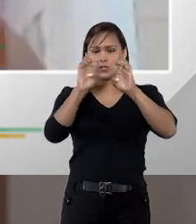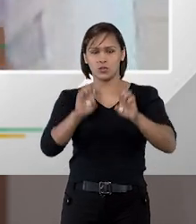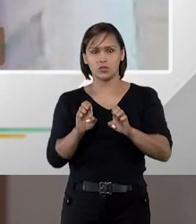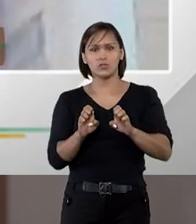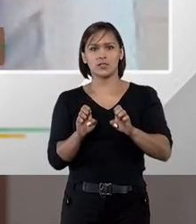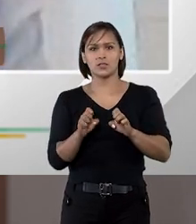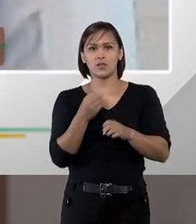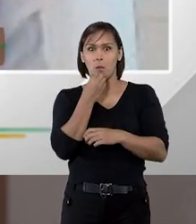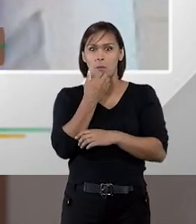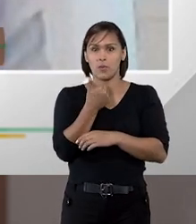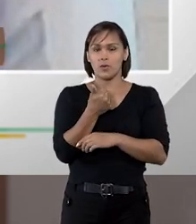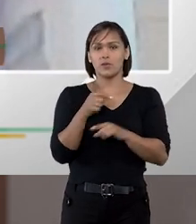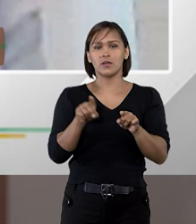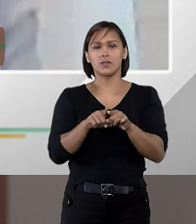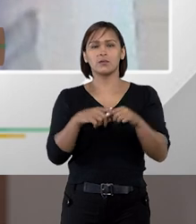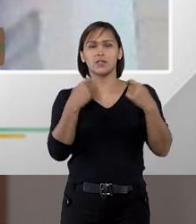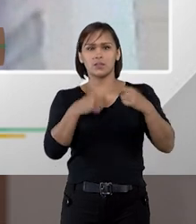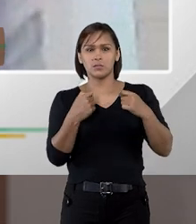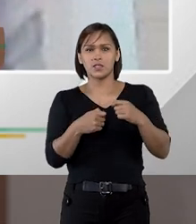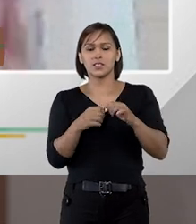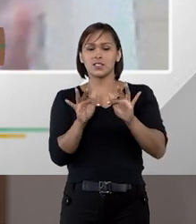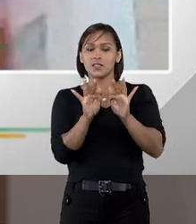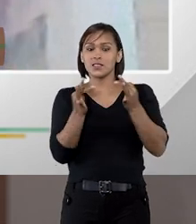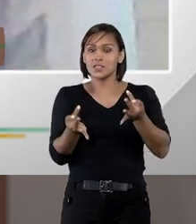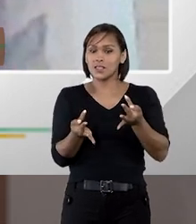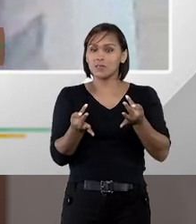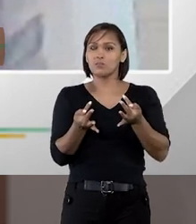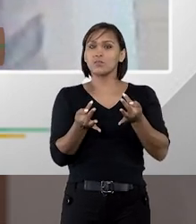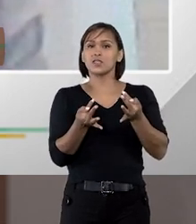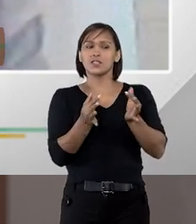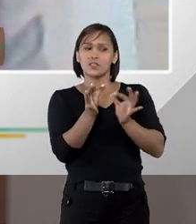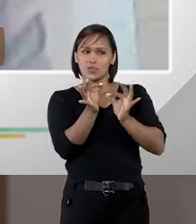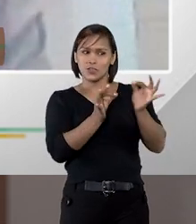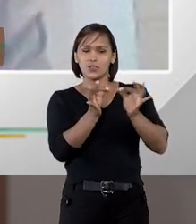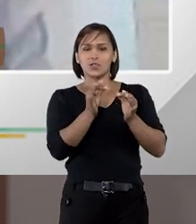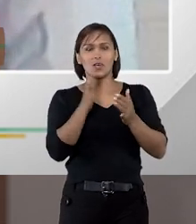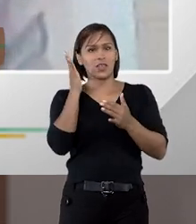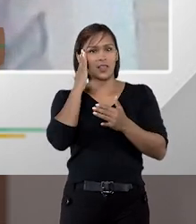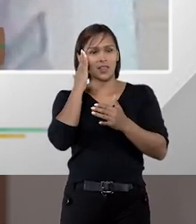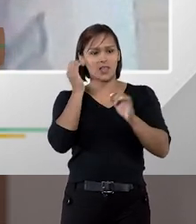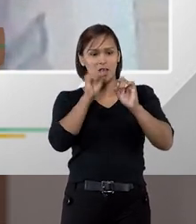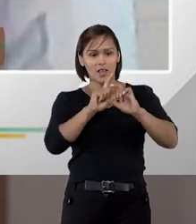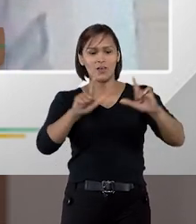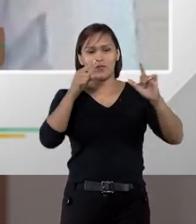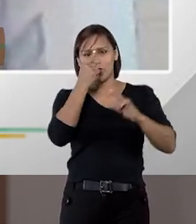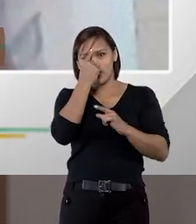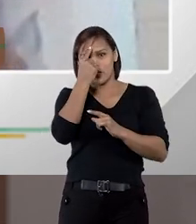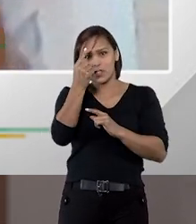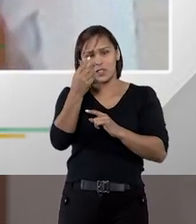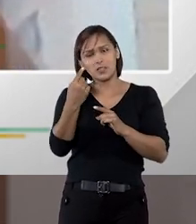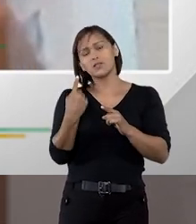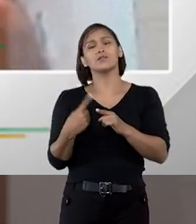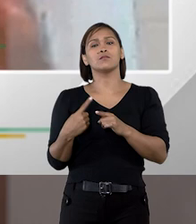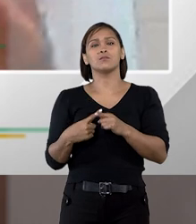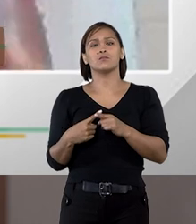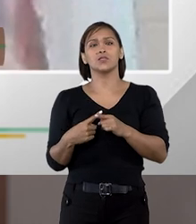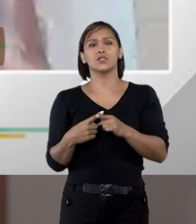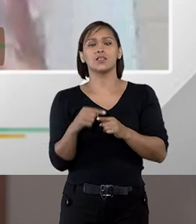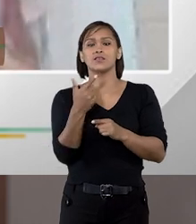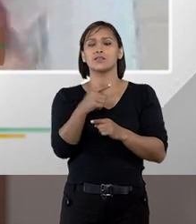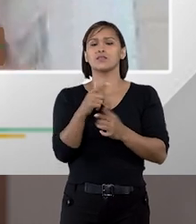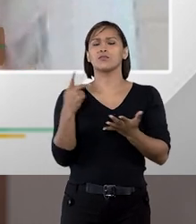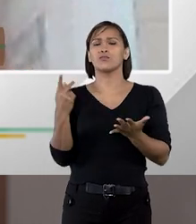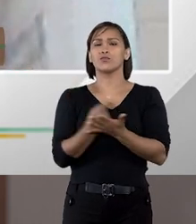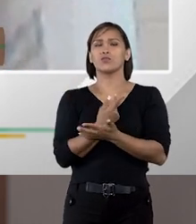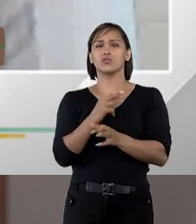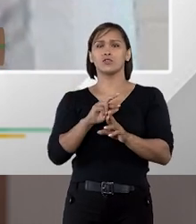estruturação complexa ela precisa ser simples de ser manuseada ela precisa ser intuitiva porque se